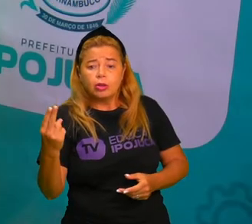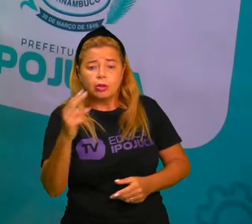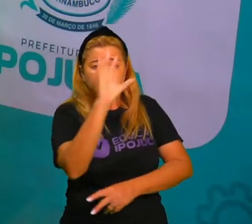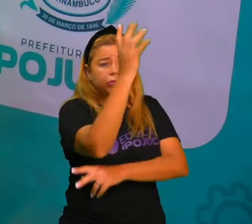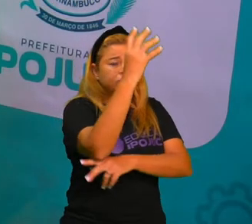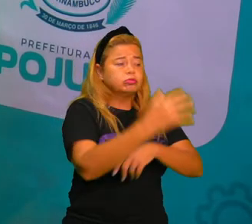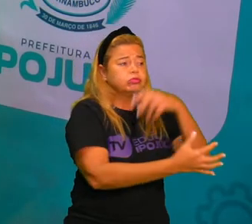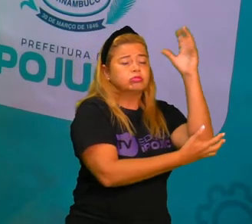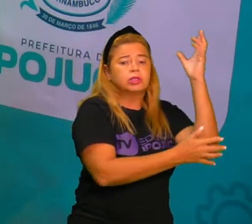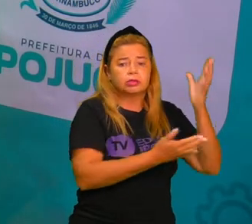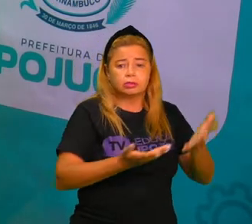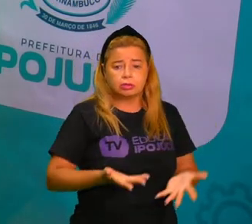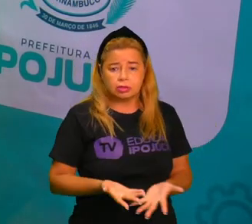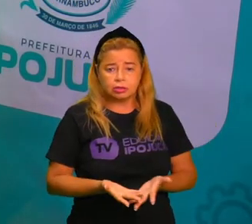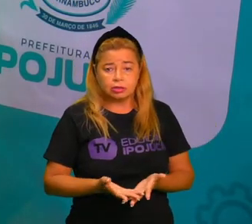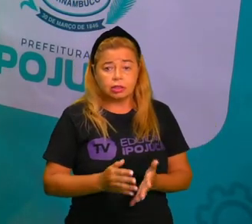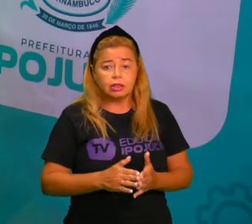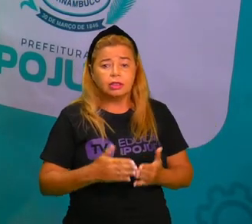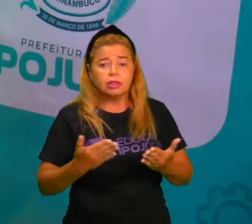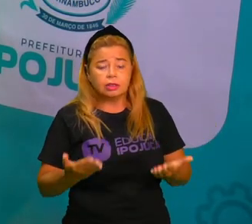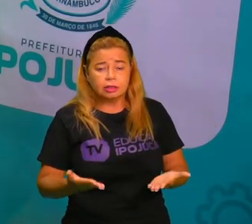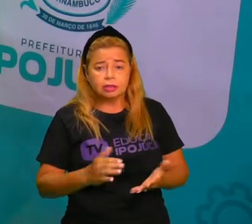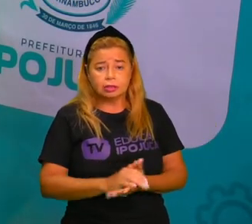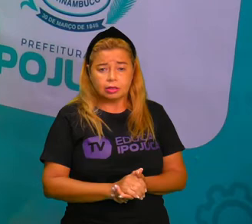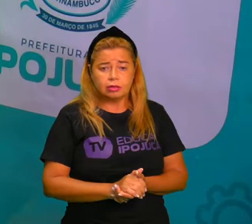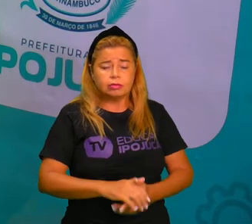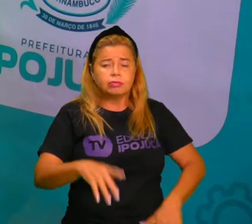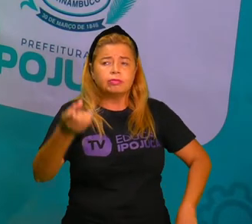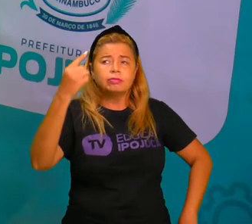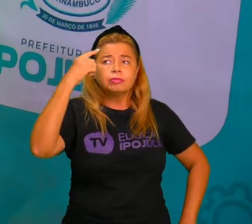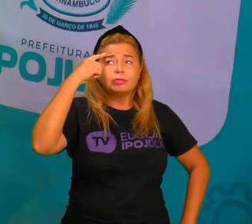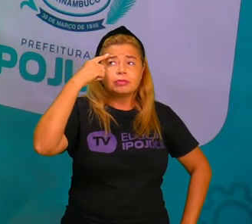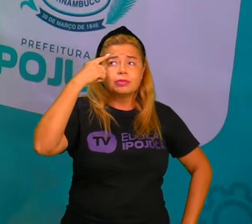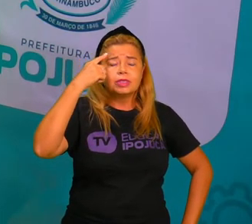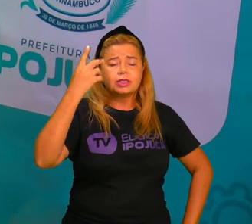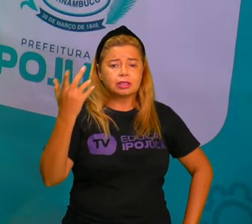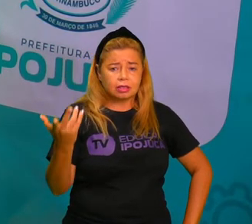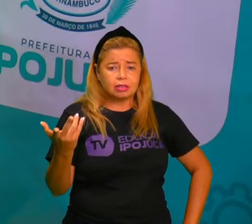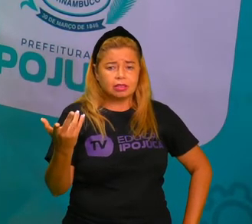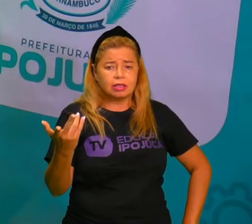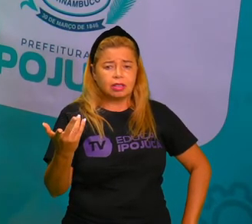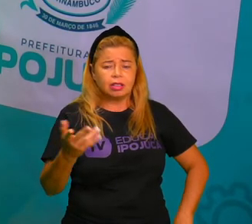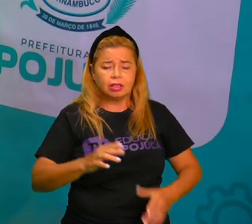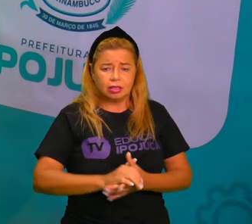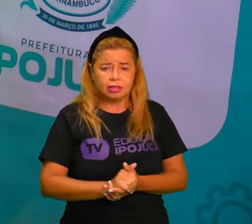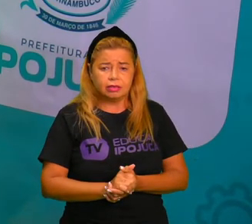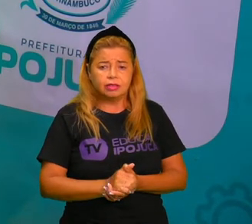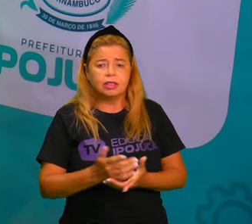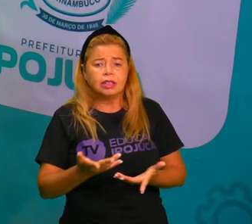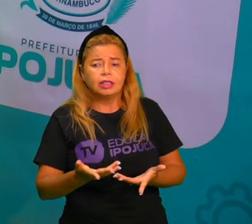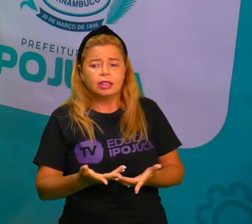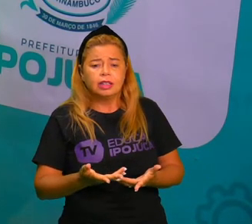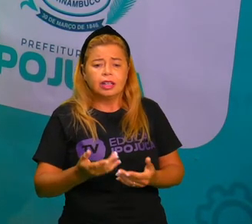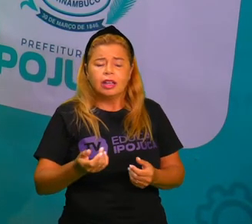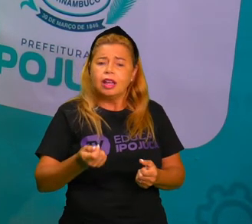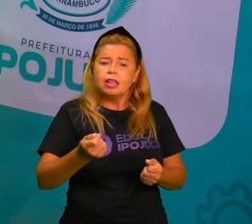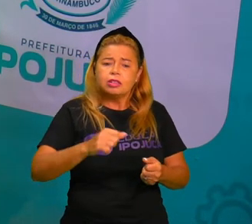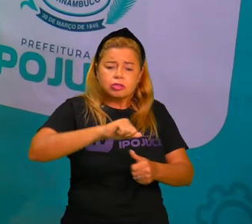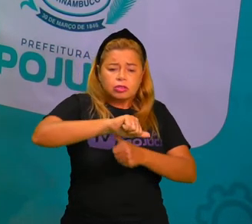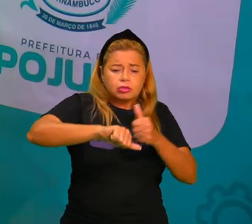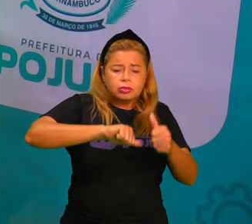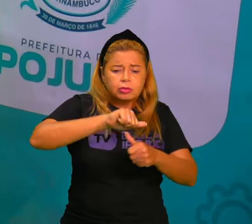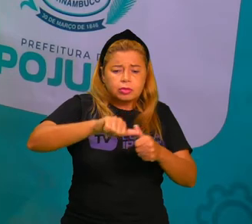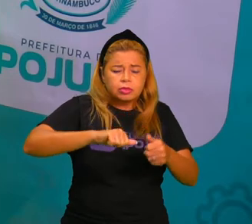reflexão bastante forte. Essas transformações ocorridas são decorrentes das ações do homem ou da natureza?